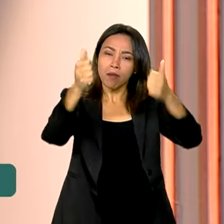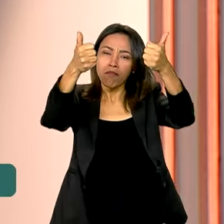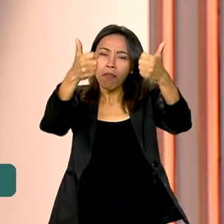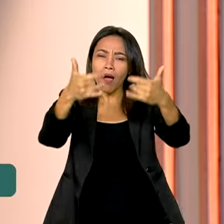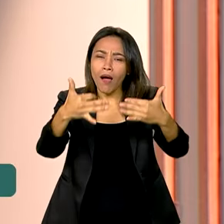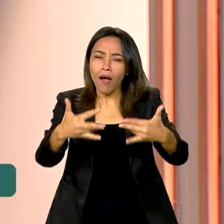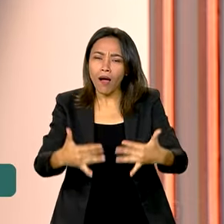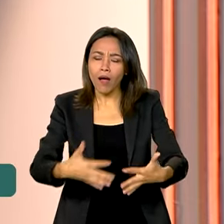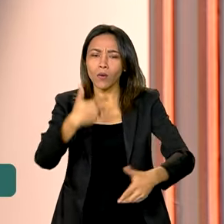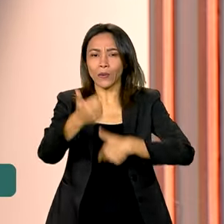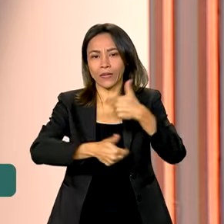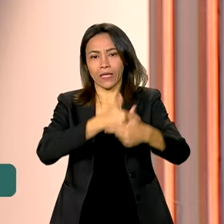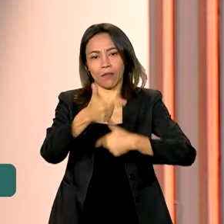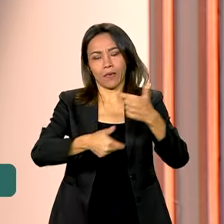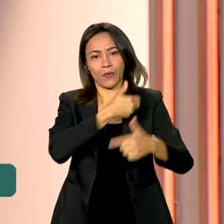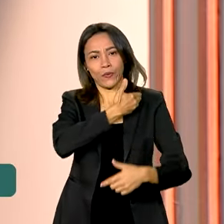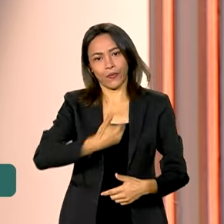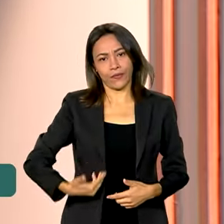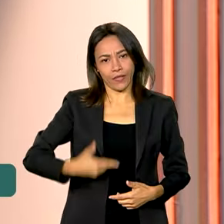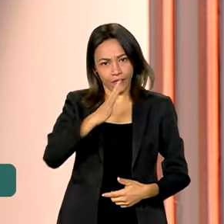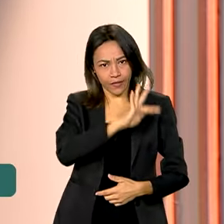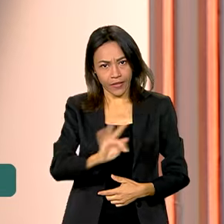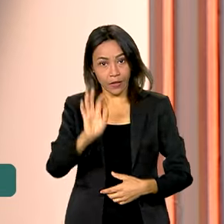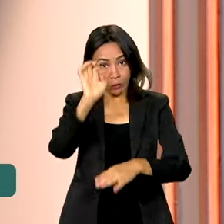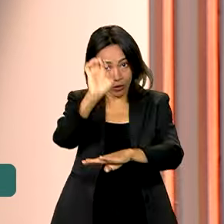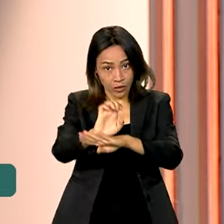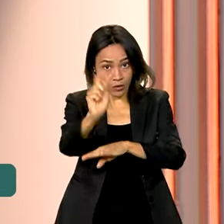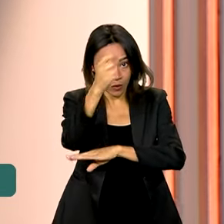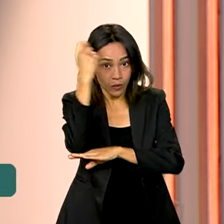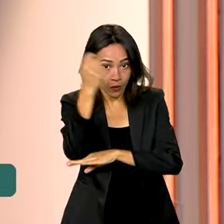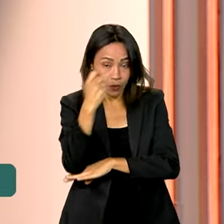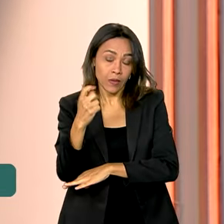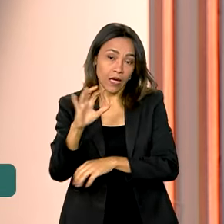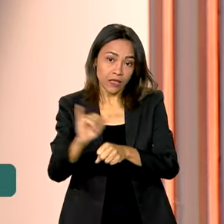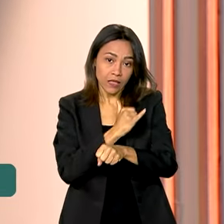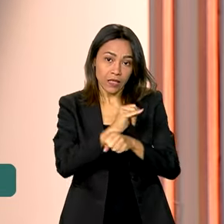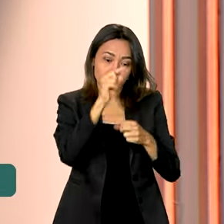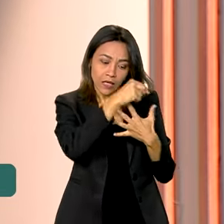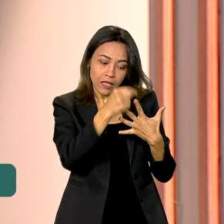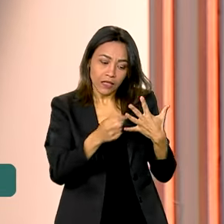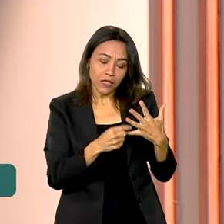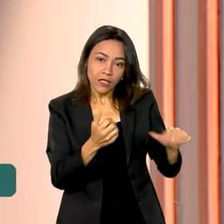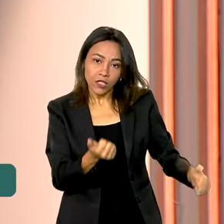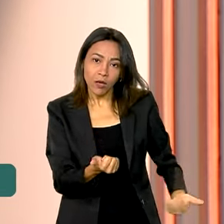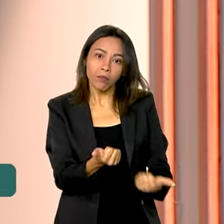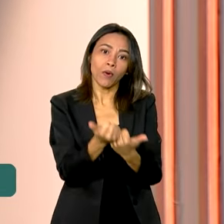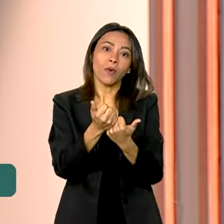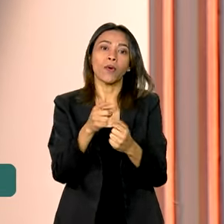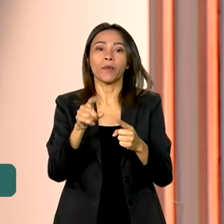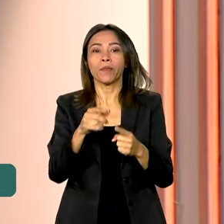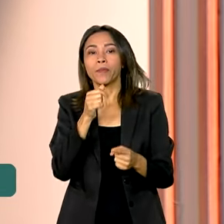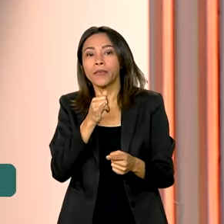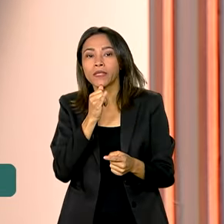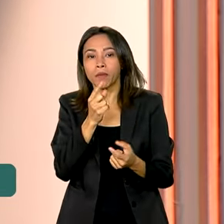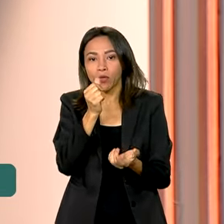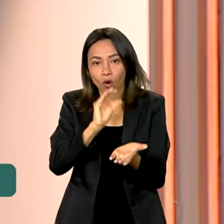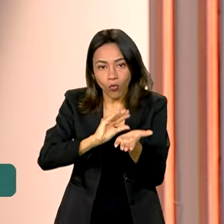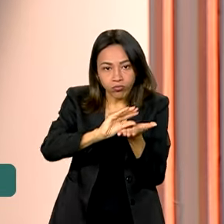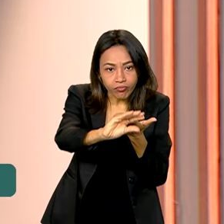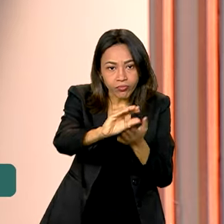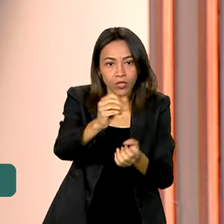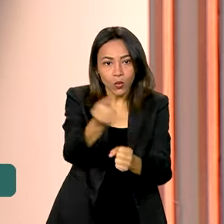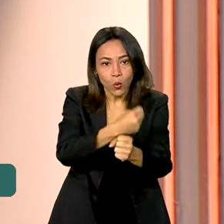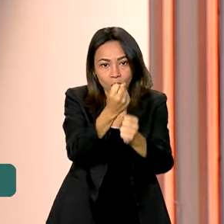ações federais no Estado. Ele destacou que as várias medidas de socorro, como o auxílio-reconstrução de 5.100 reais